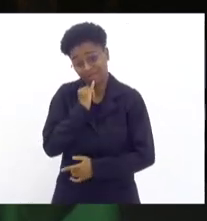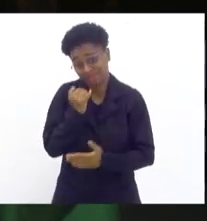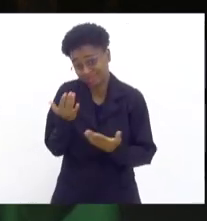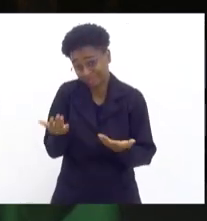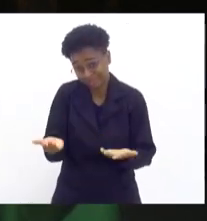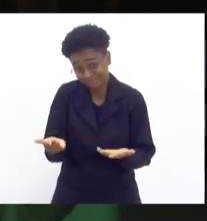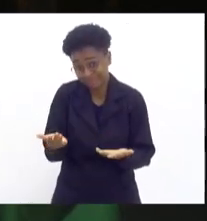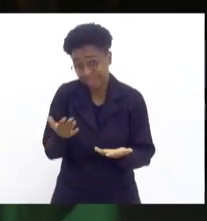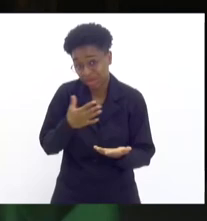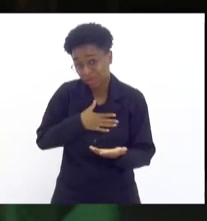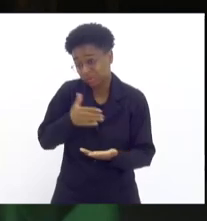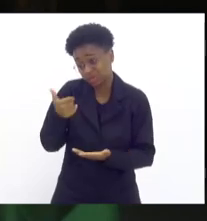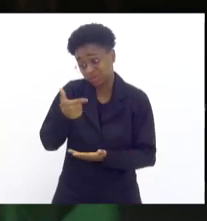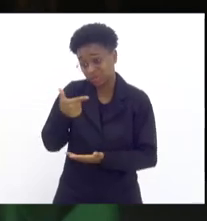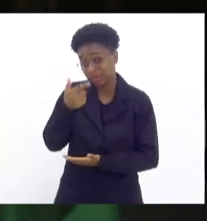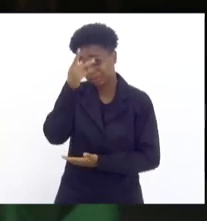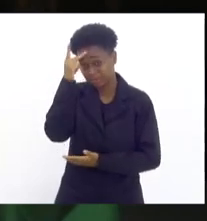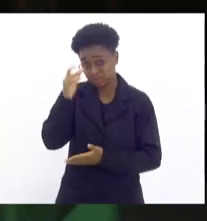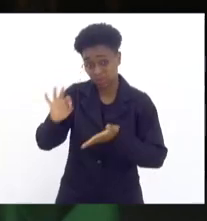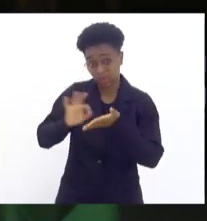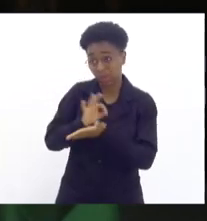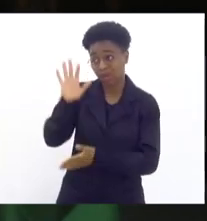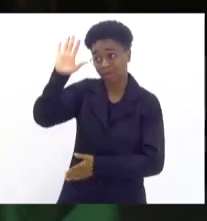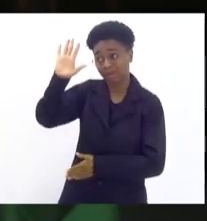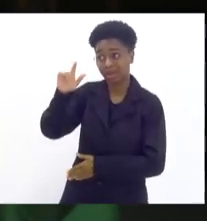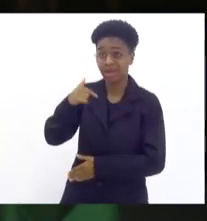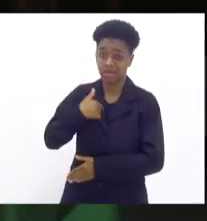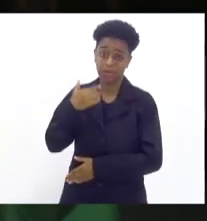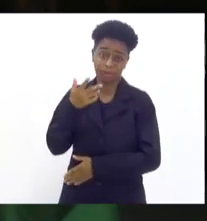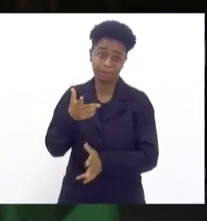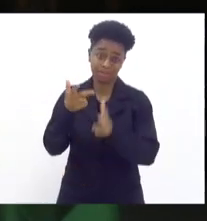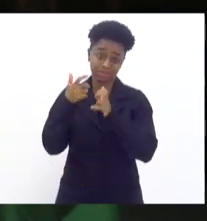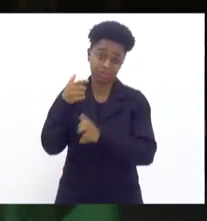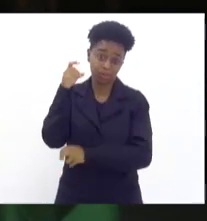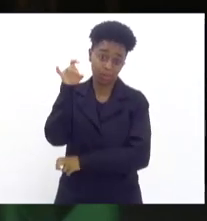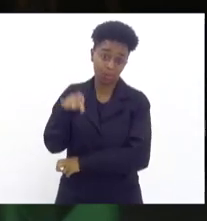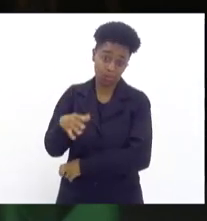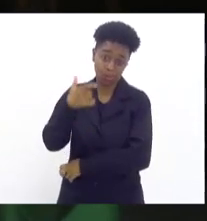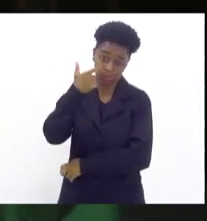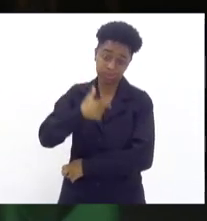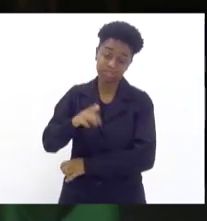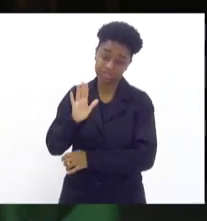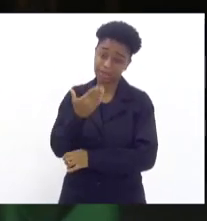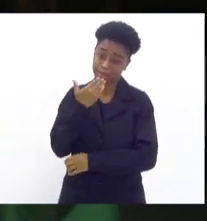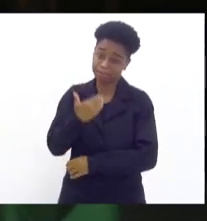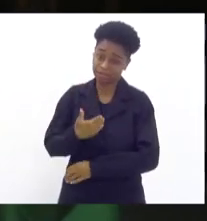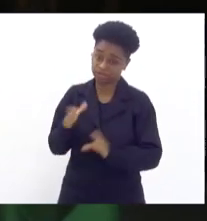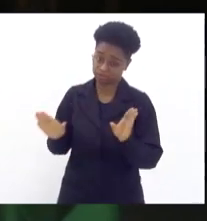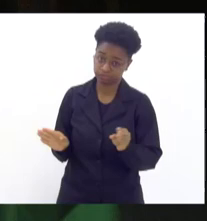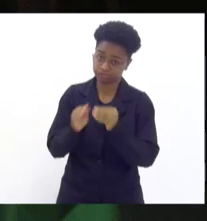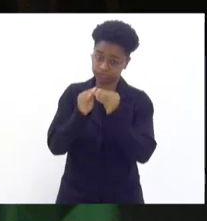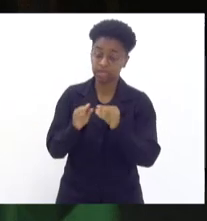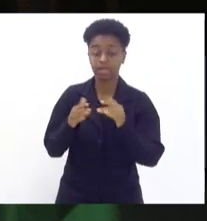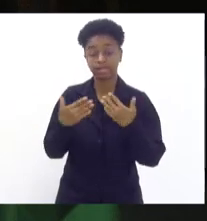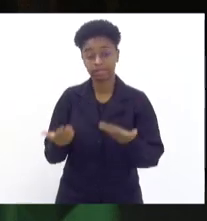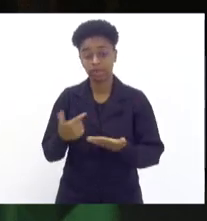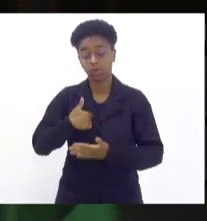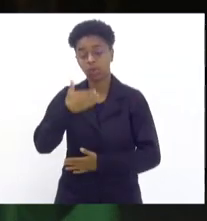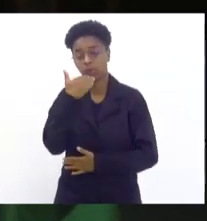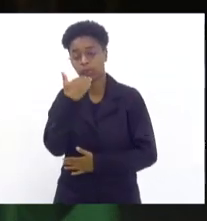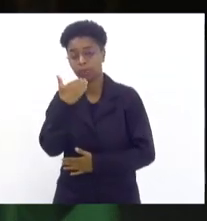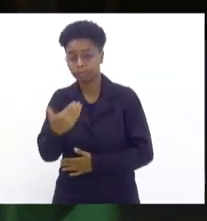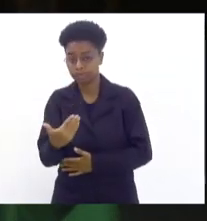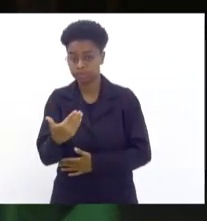tendo a segunda pessoa a colocar meu nome na lista, eu estou vendo que eu vou ser a última pessoa e já estão me pedindo aqui para concluir. Então, eu vou pedir